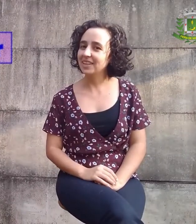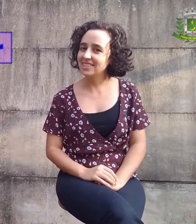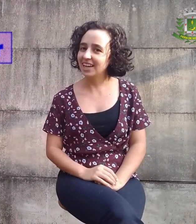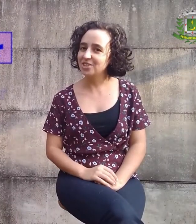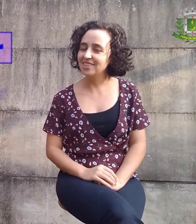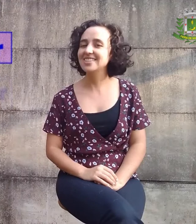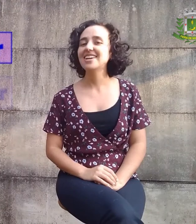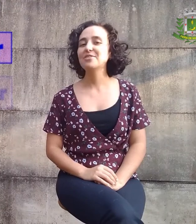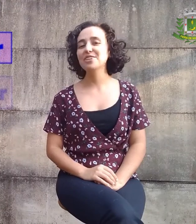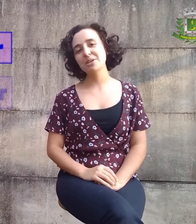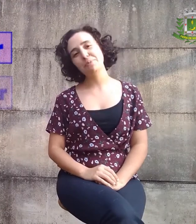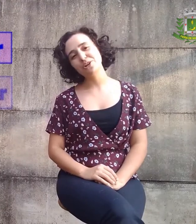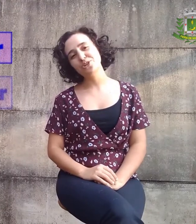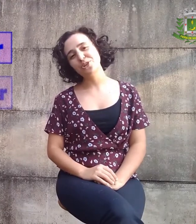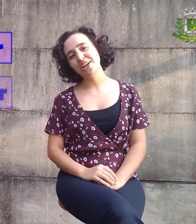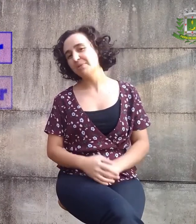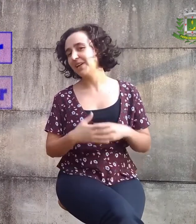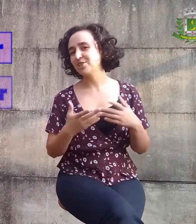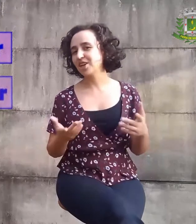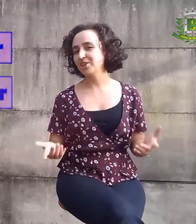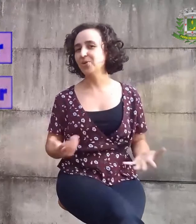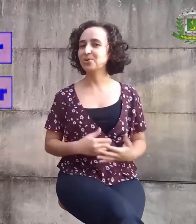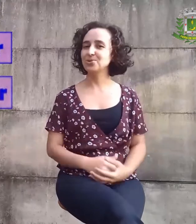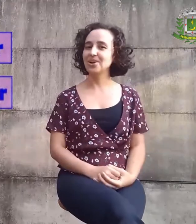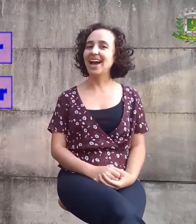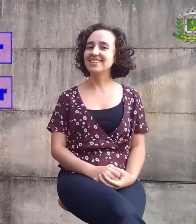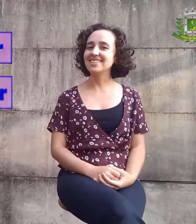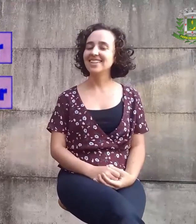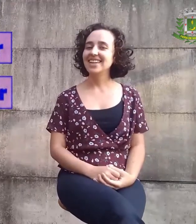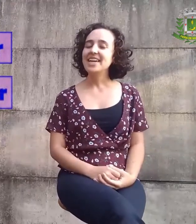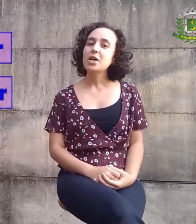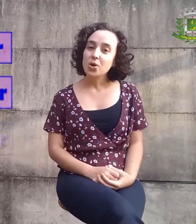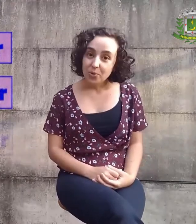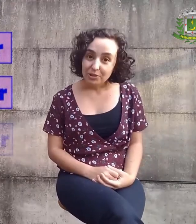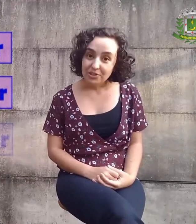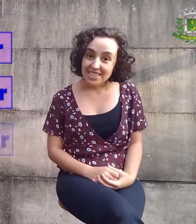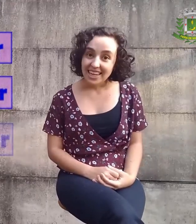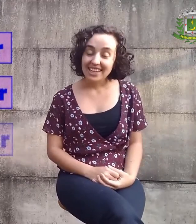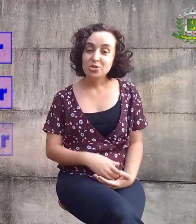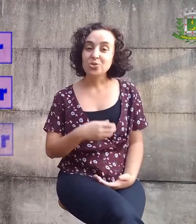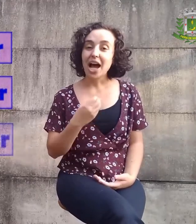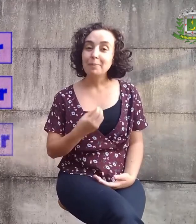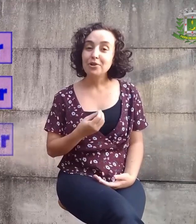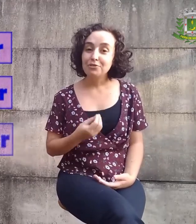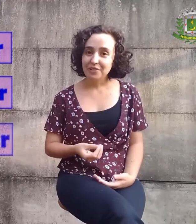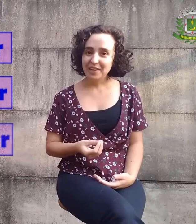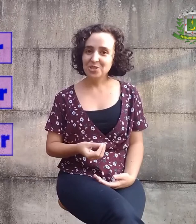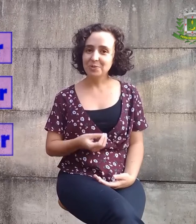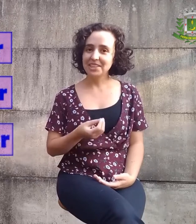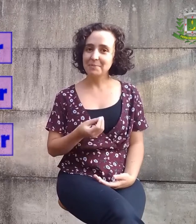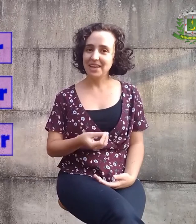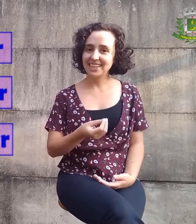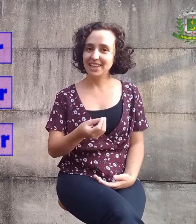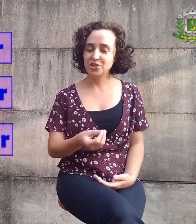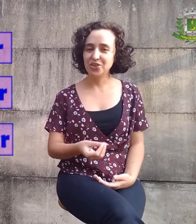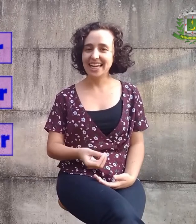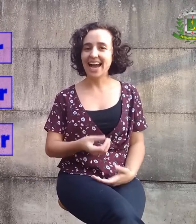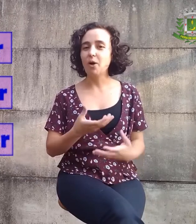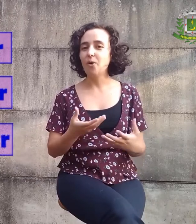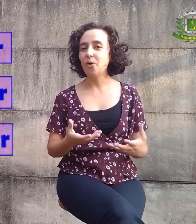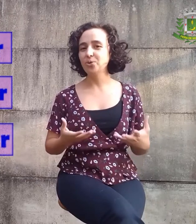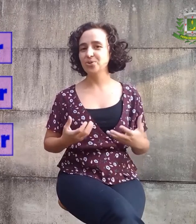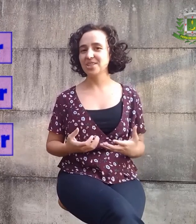análise das paisagens, você pode colocar em prática em outros lugares. Quando fizer isso, aproveite para também